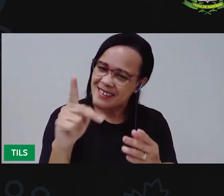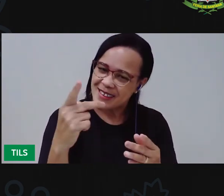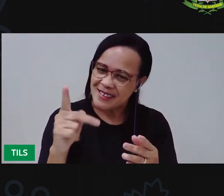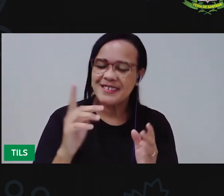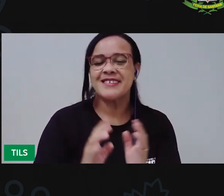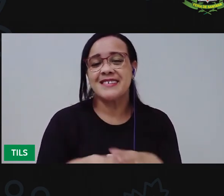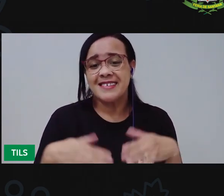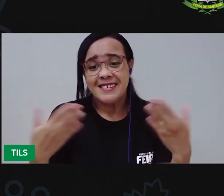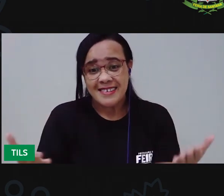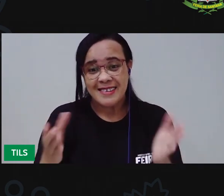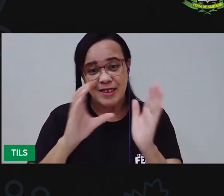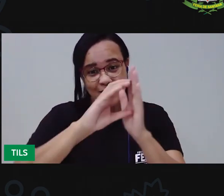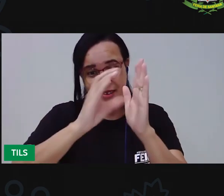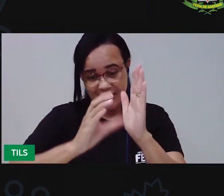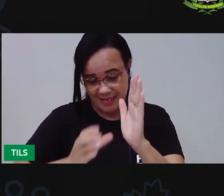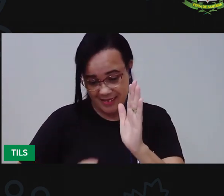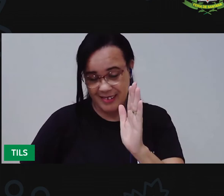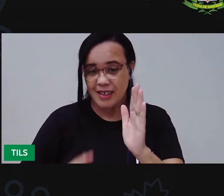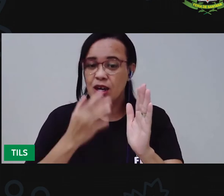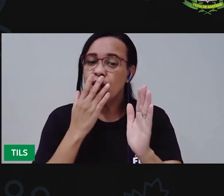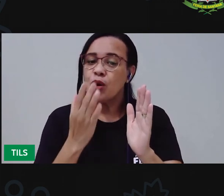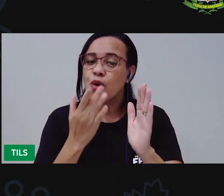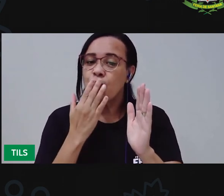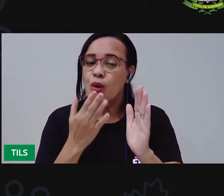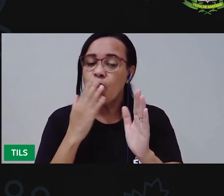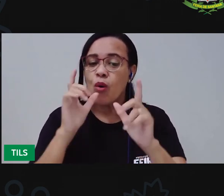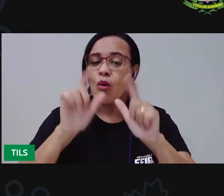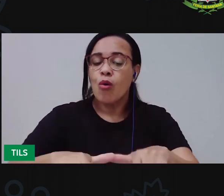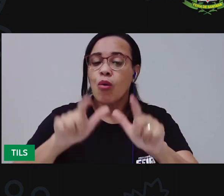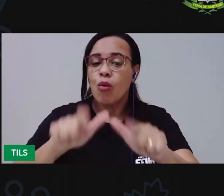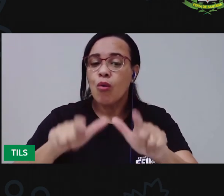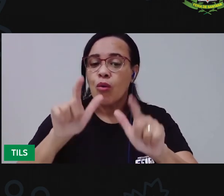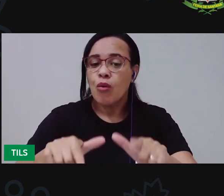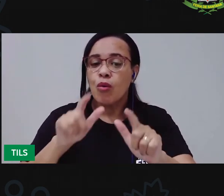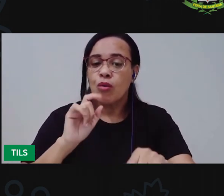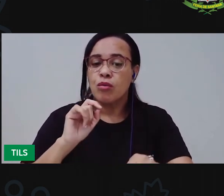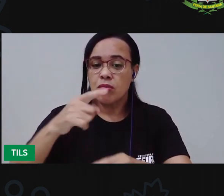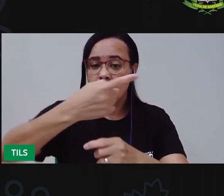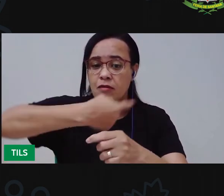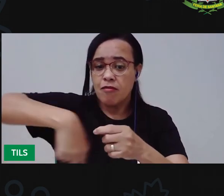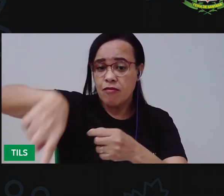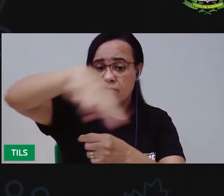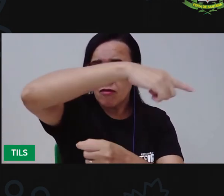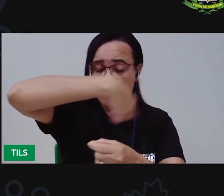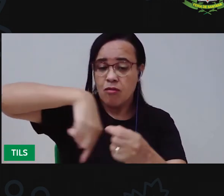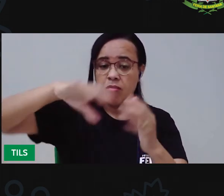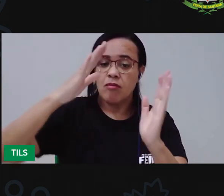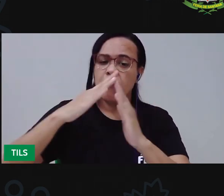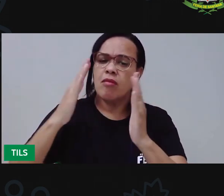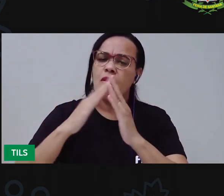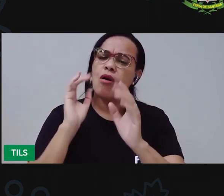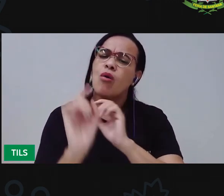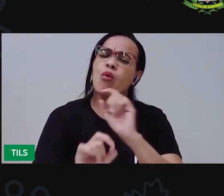ver características como as cores, onde é que fica, o que tem em volta da casa.